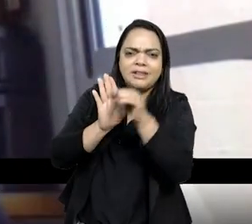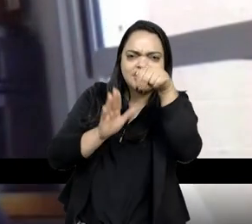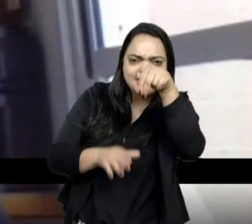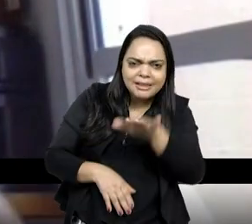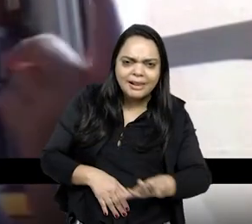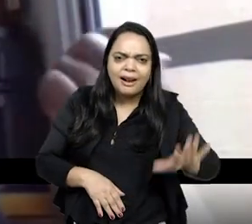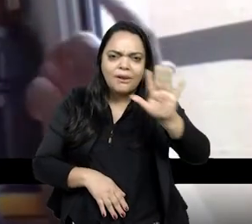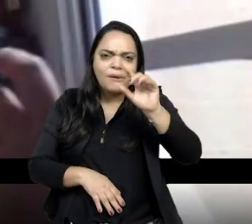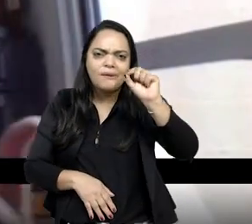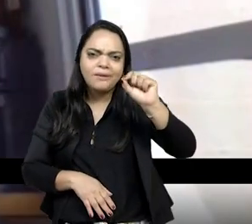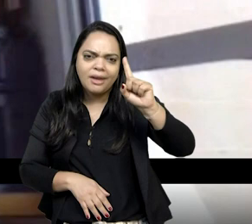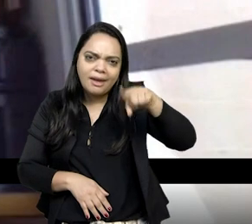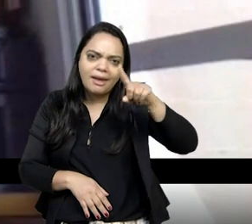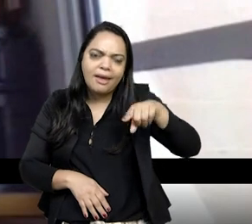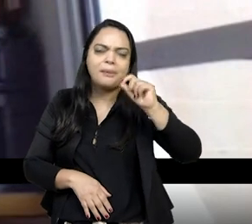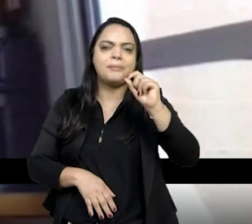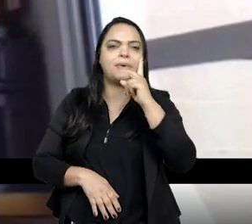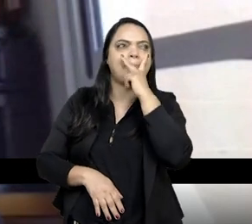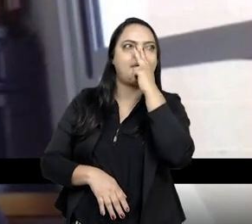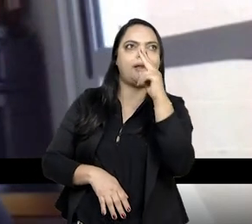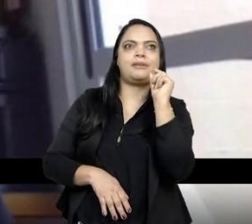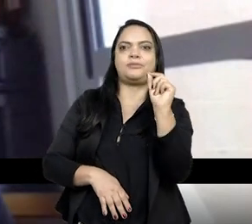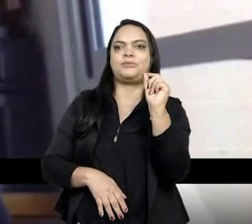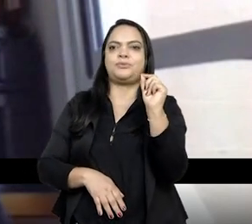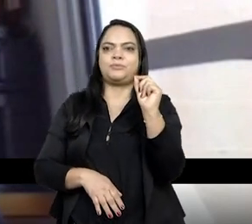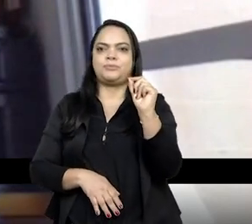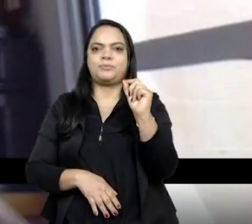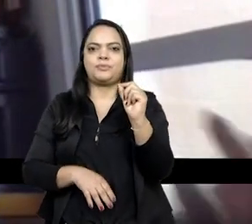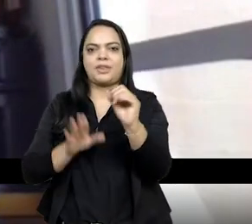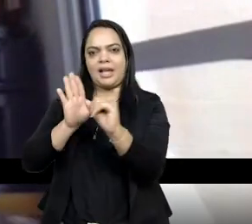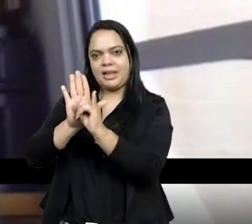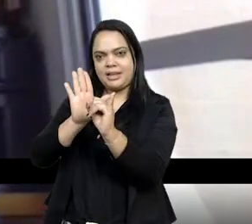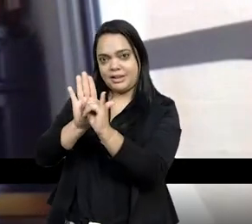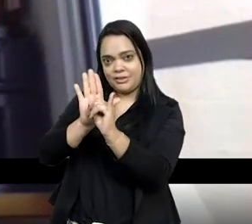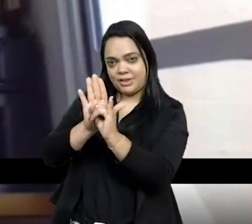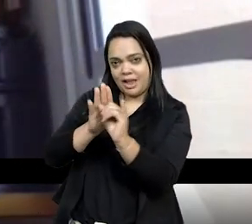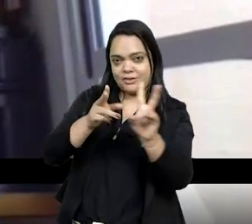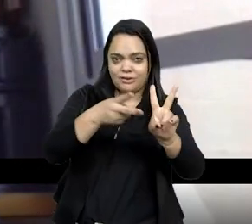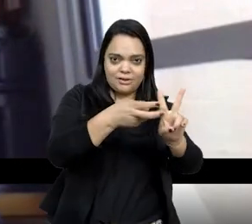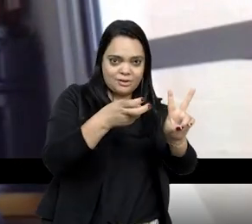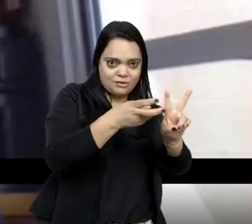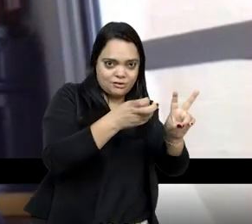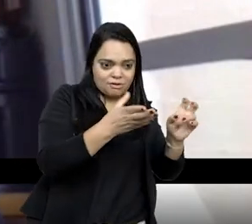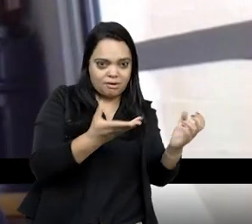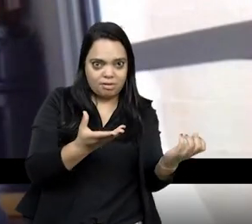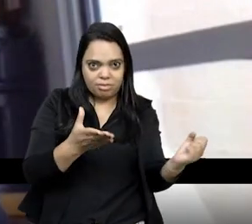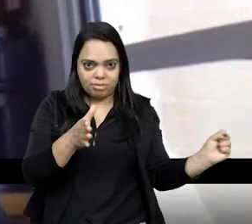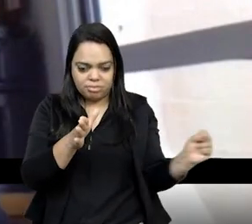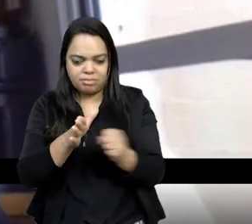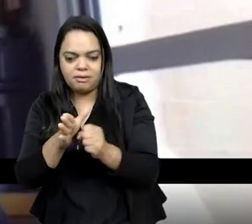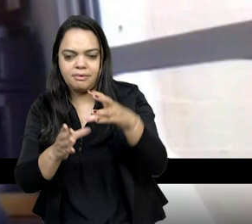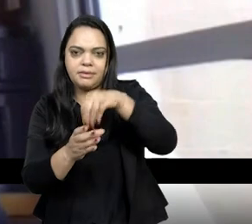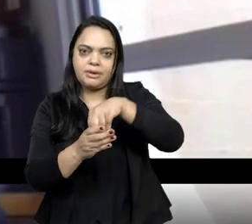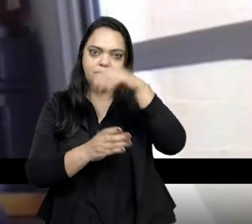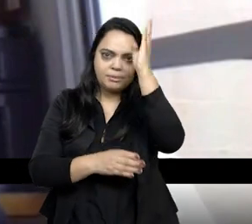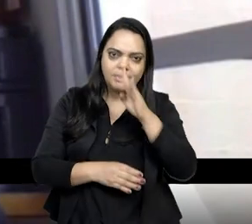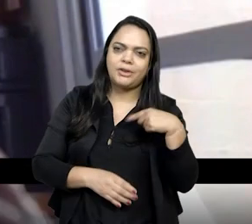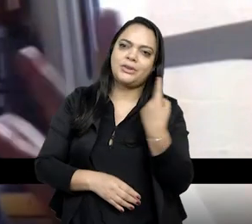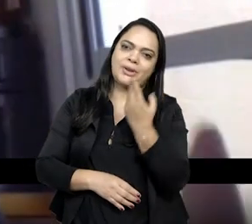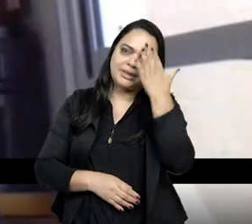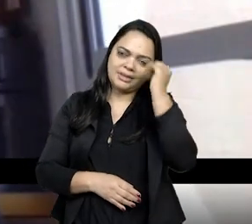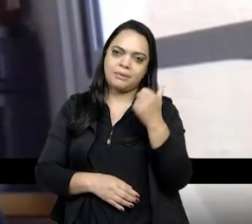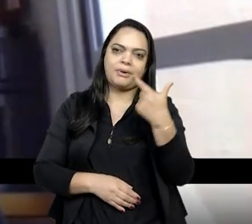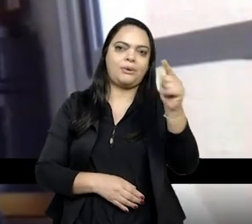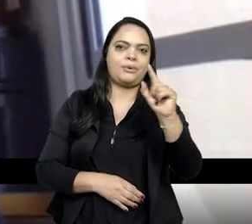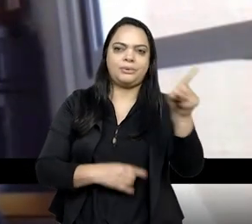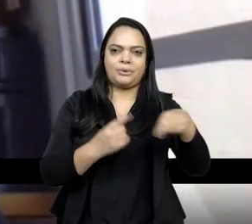era para inserir essa identidade indígena, que, na verdade, a gente sabe que não era esse o objetivo, né, era